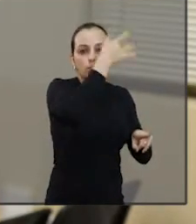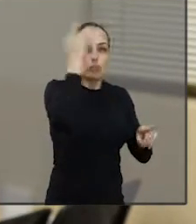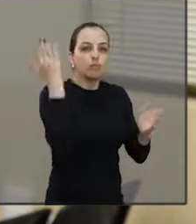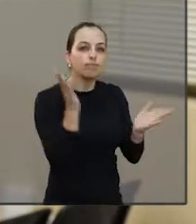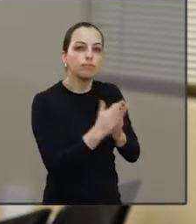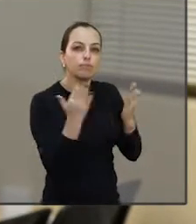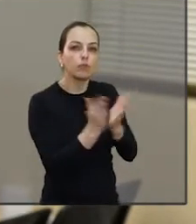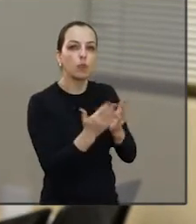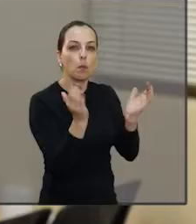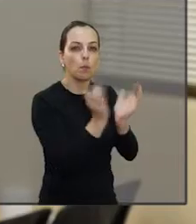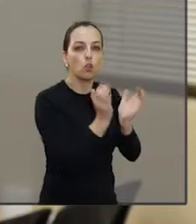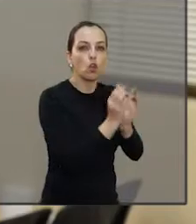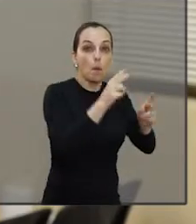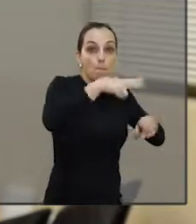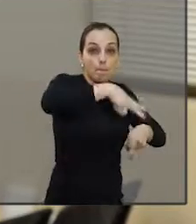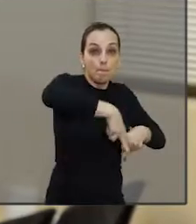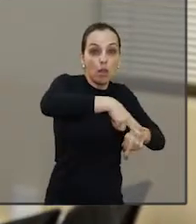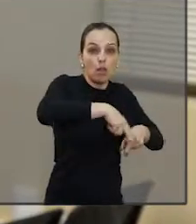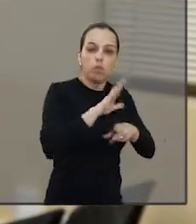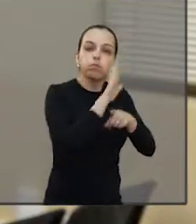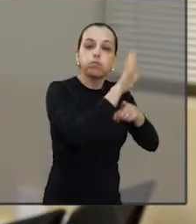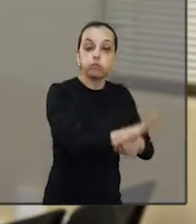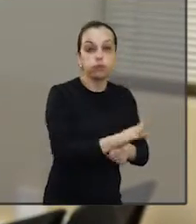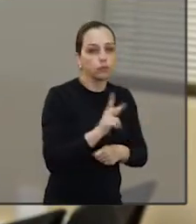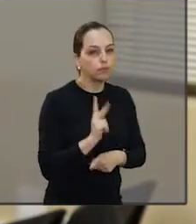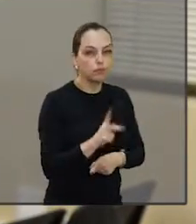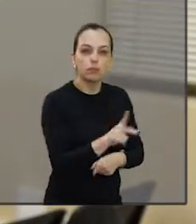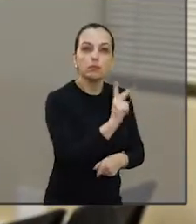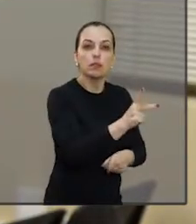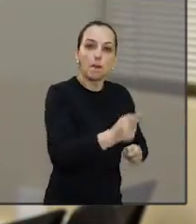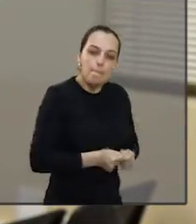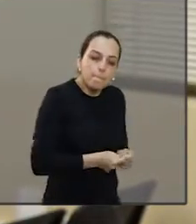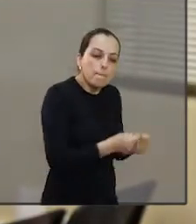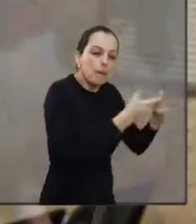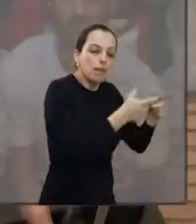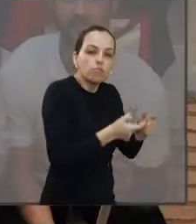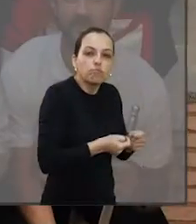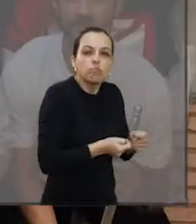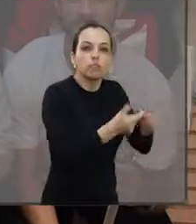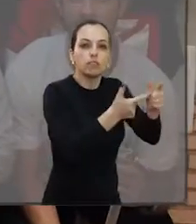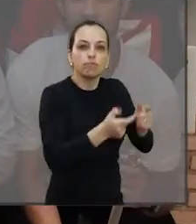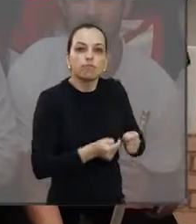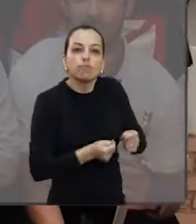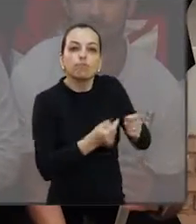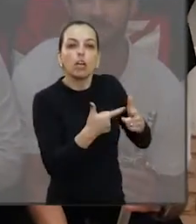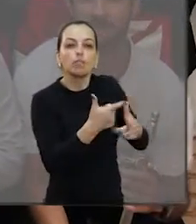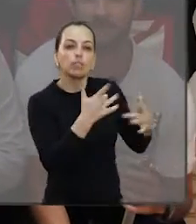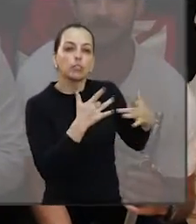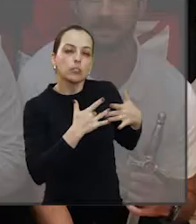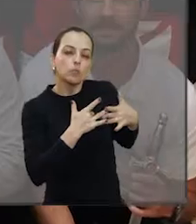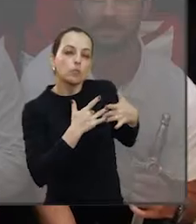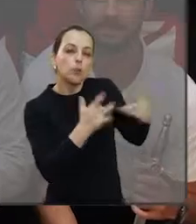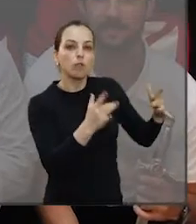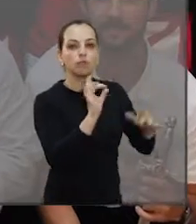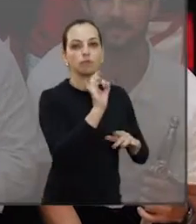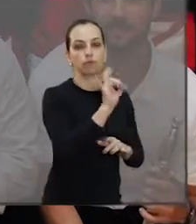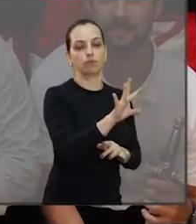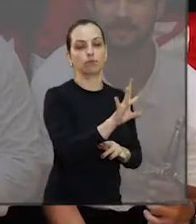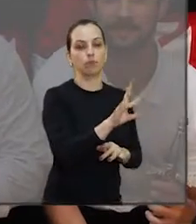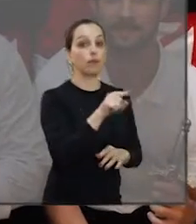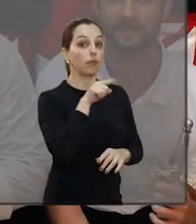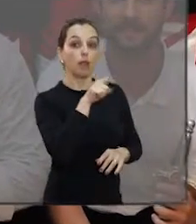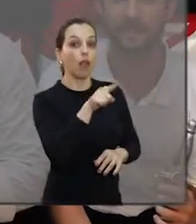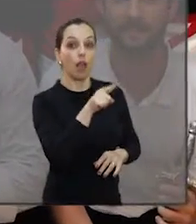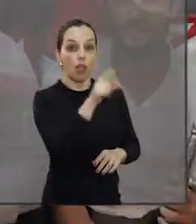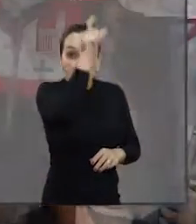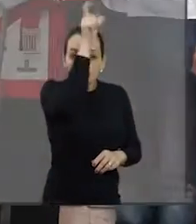atividades filantrópicas que ele exerce cotidianamente sem esperar receber qualquer reconhecimento. E